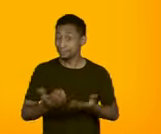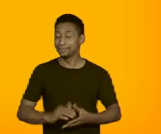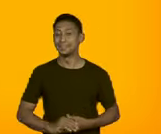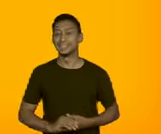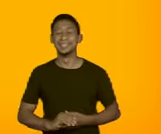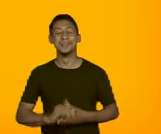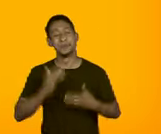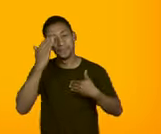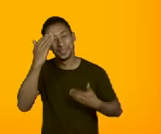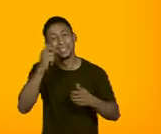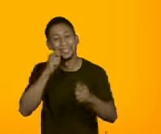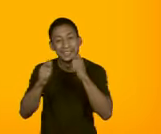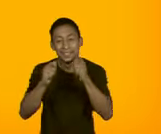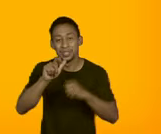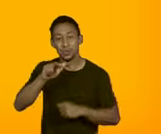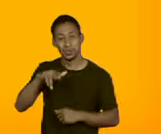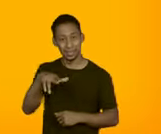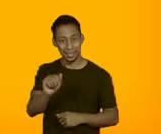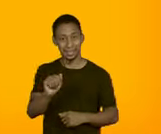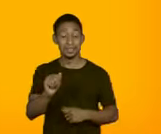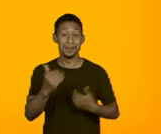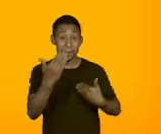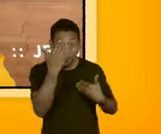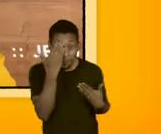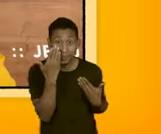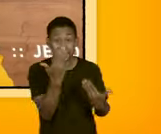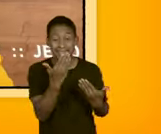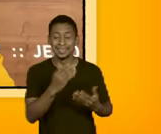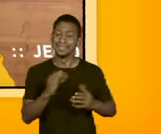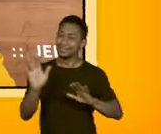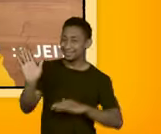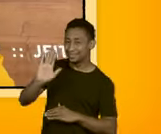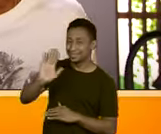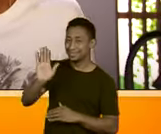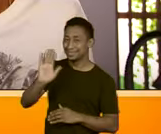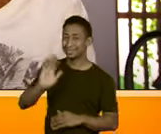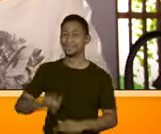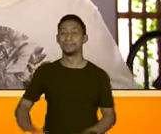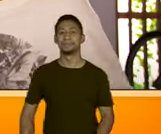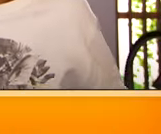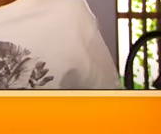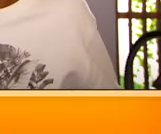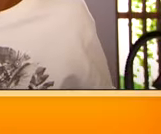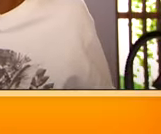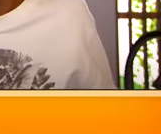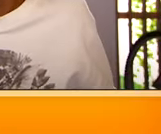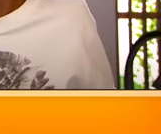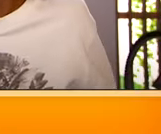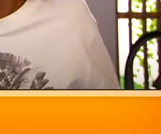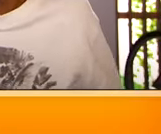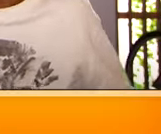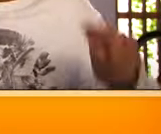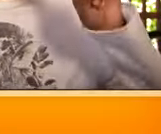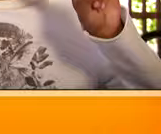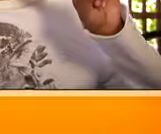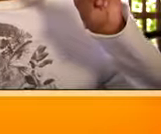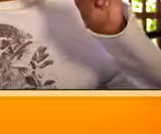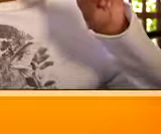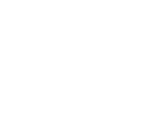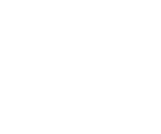Valeu pela entrevista, Luana. Muito obrigada. Tchau, tchau. Até o próximo vídeo, pessoal.